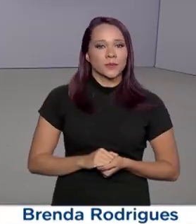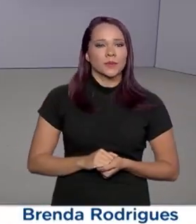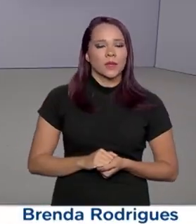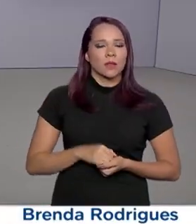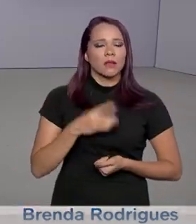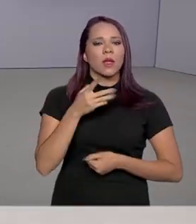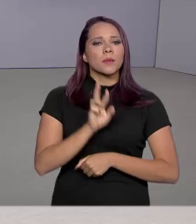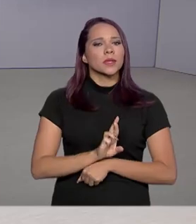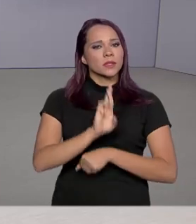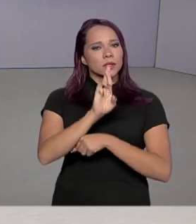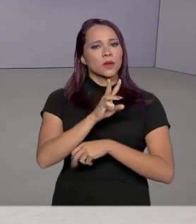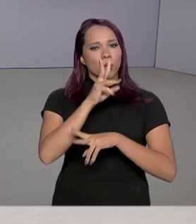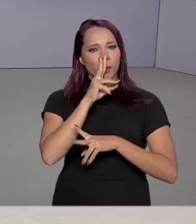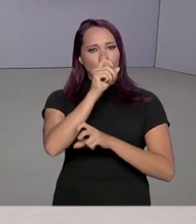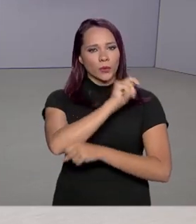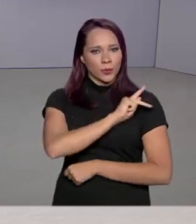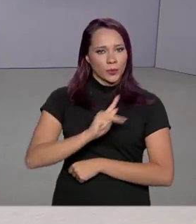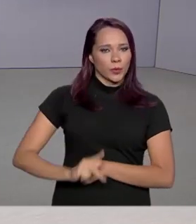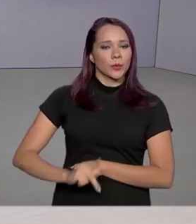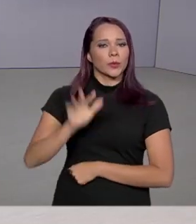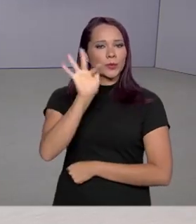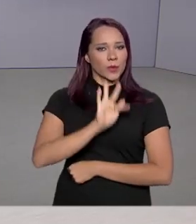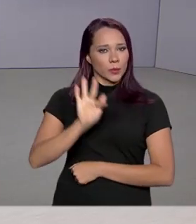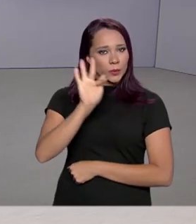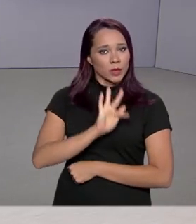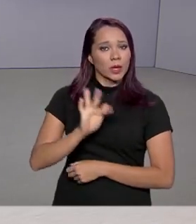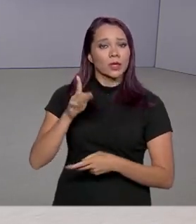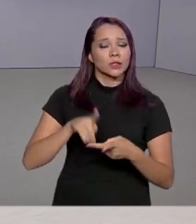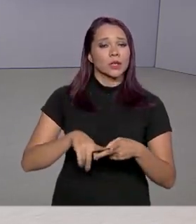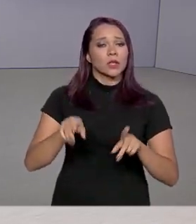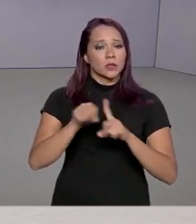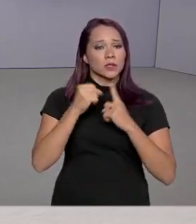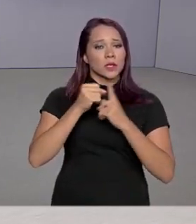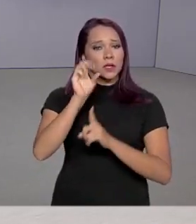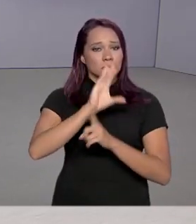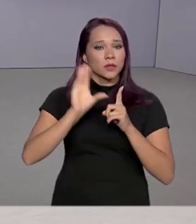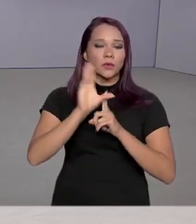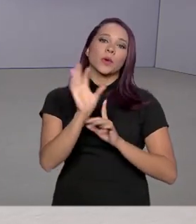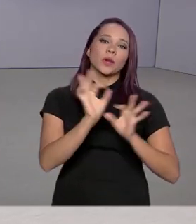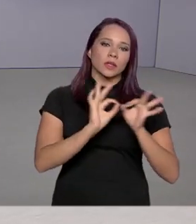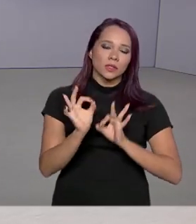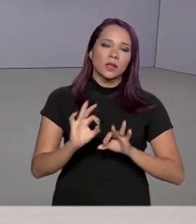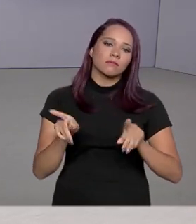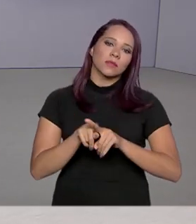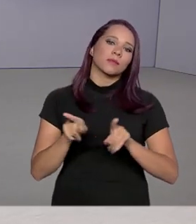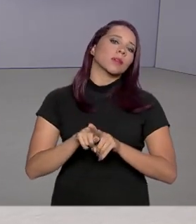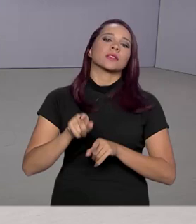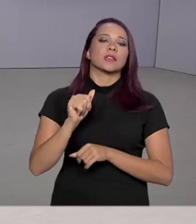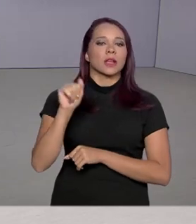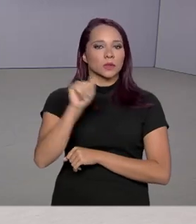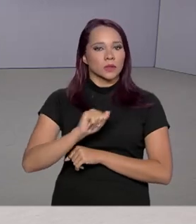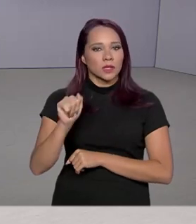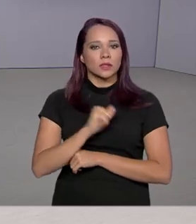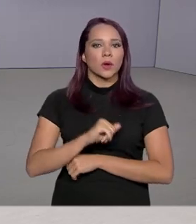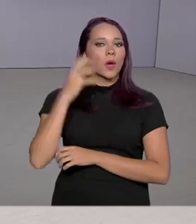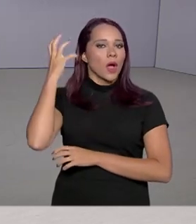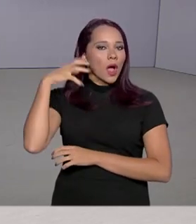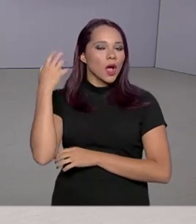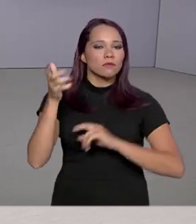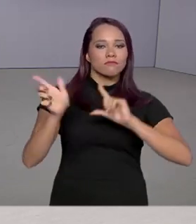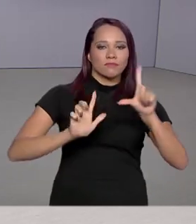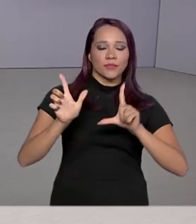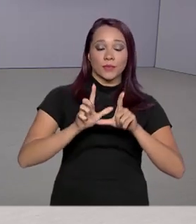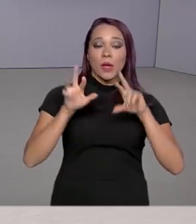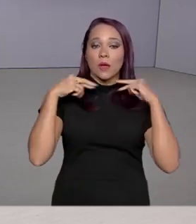Representantes do poder público, de universidades, da sociedade civil organizada e de associações de rádio e TV estão